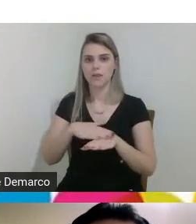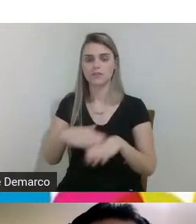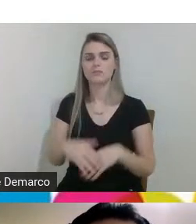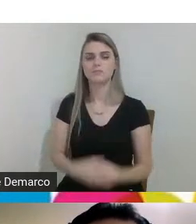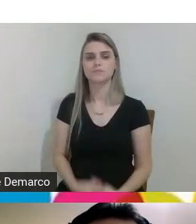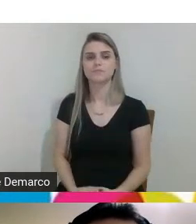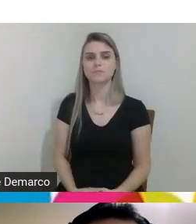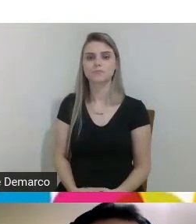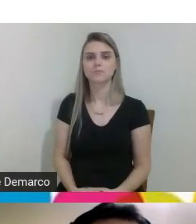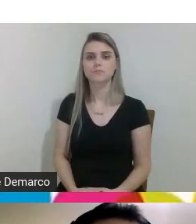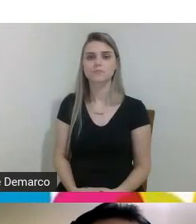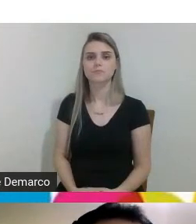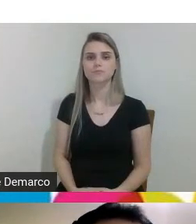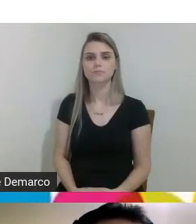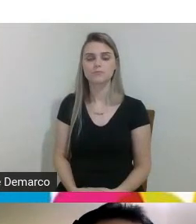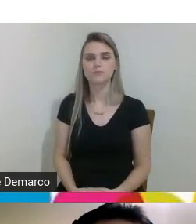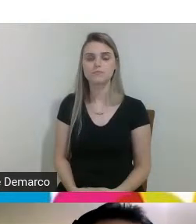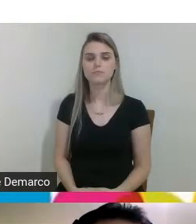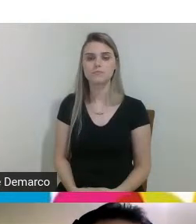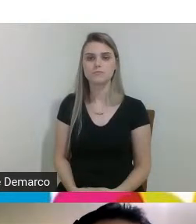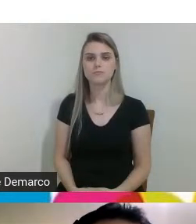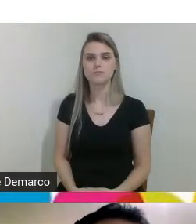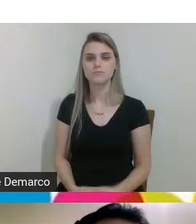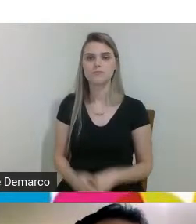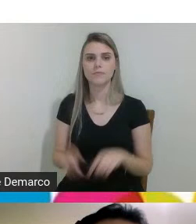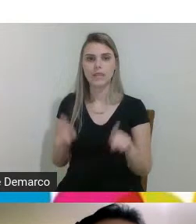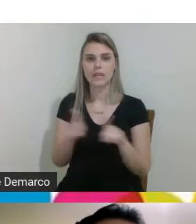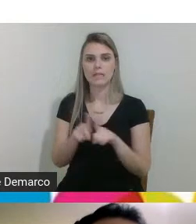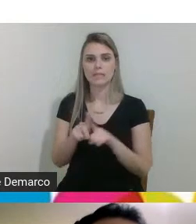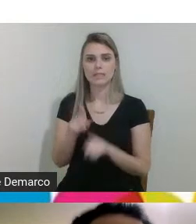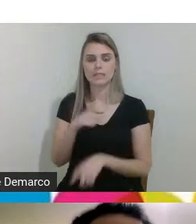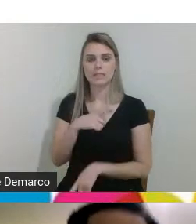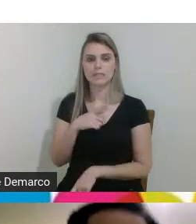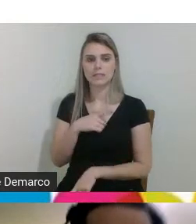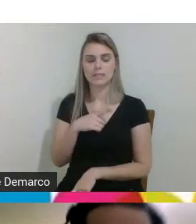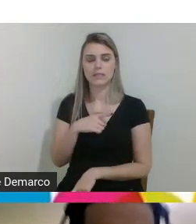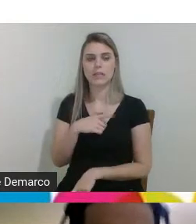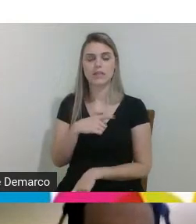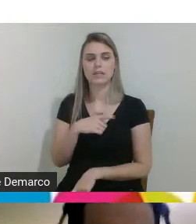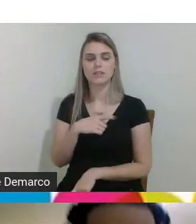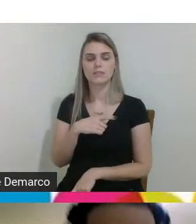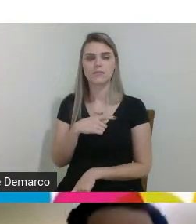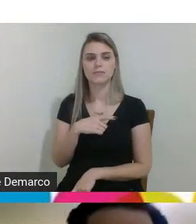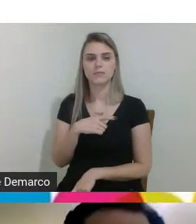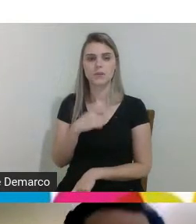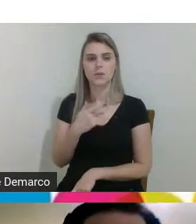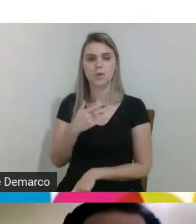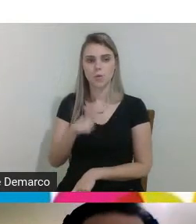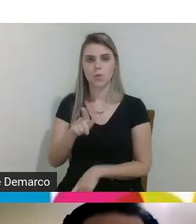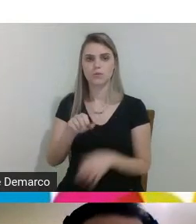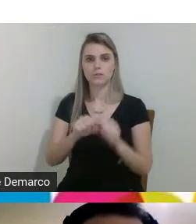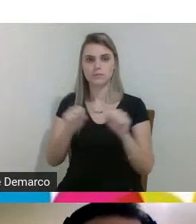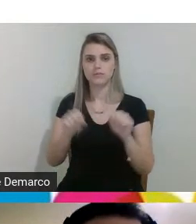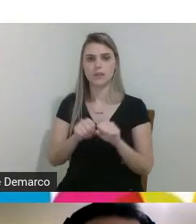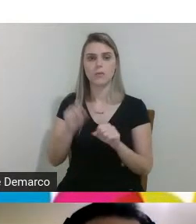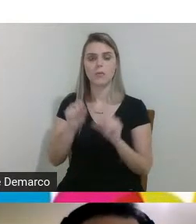também temos o Easy Search o Easy Search ele tem o objetivo de